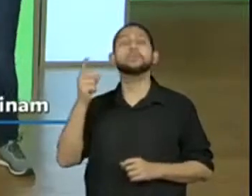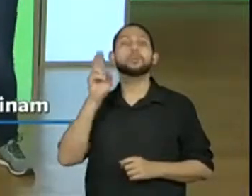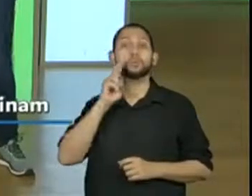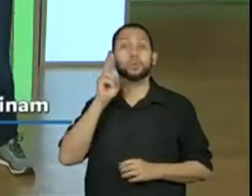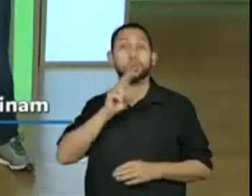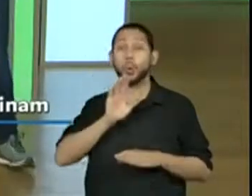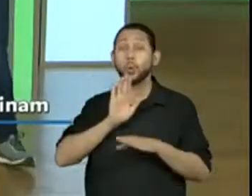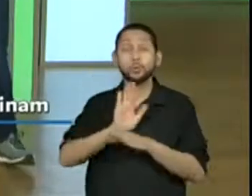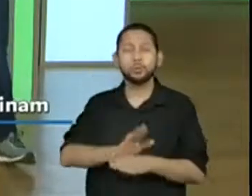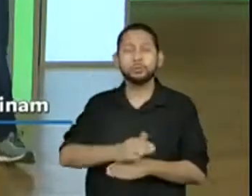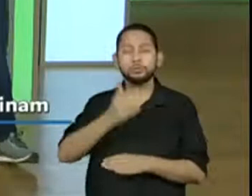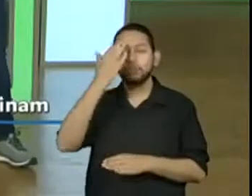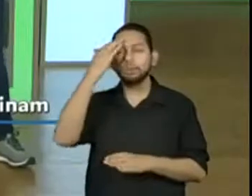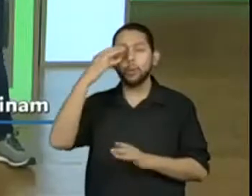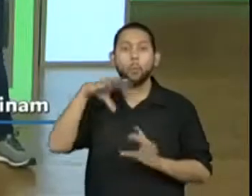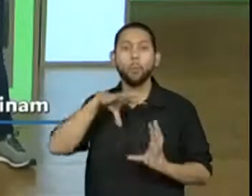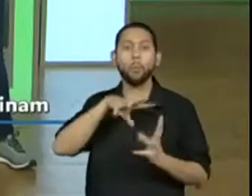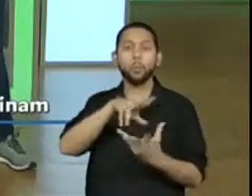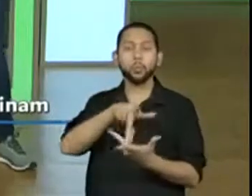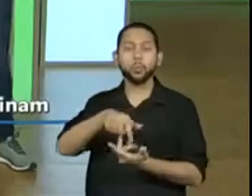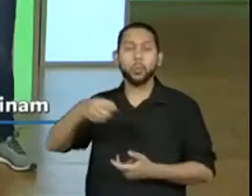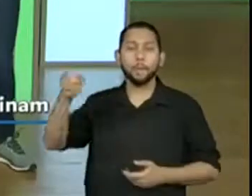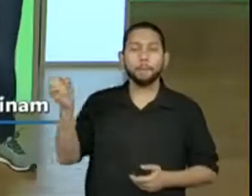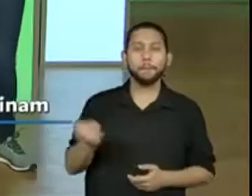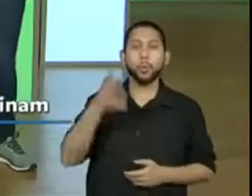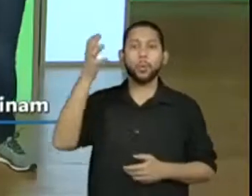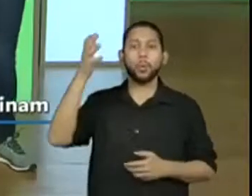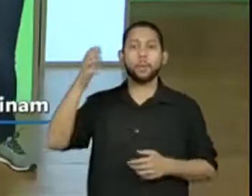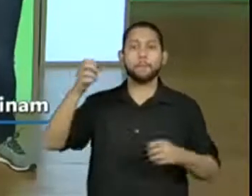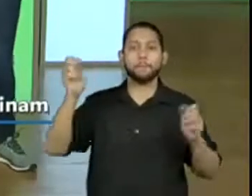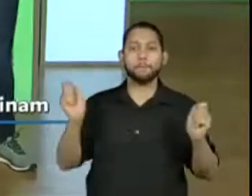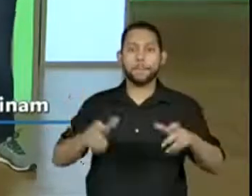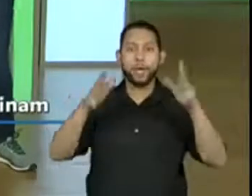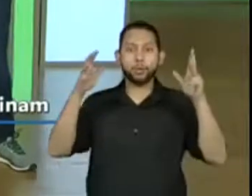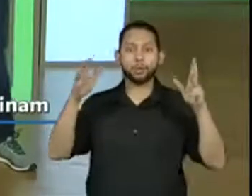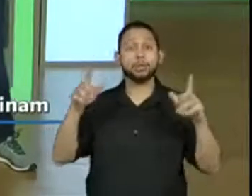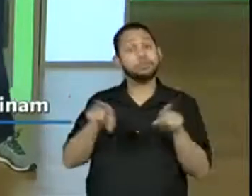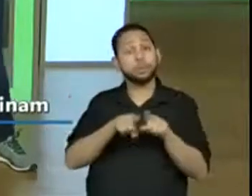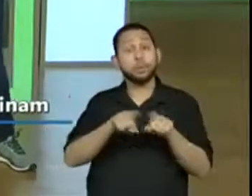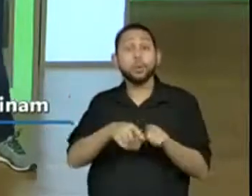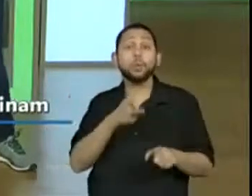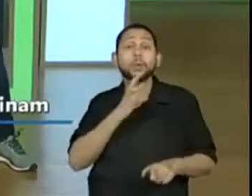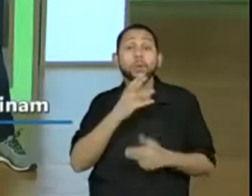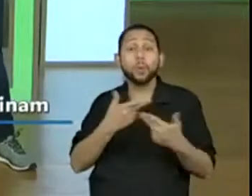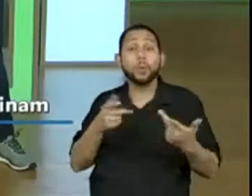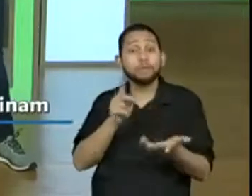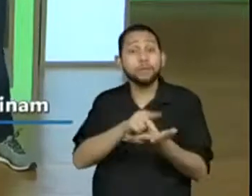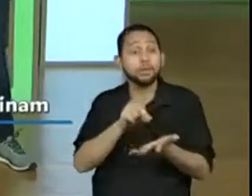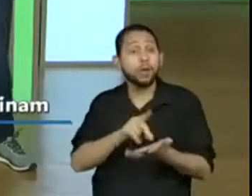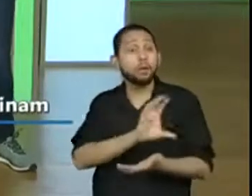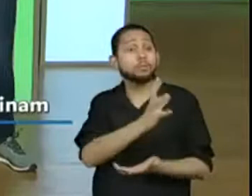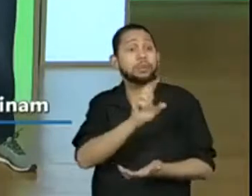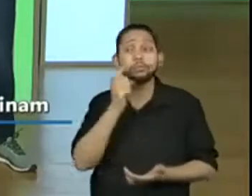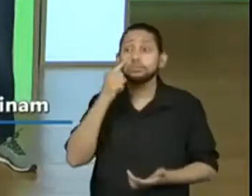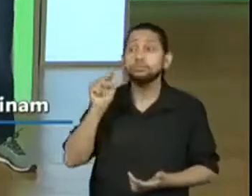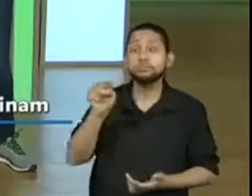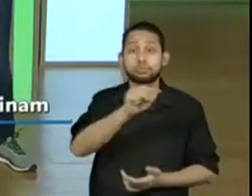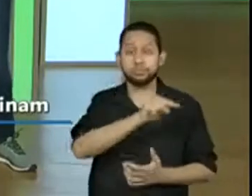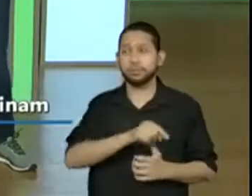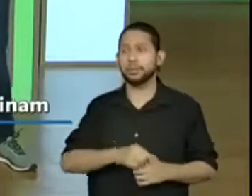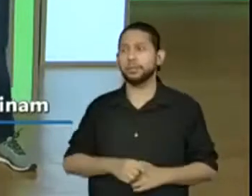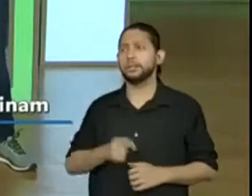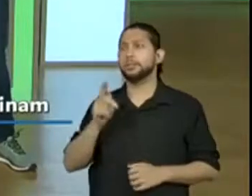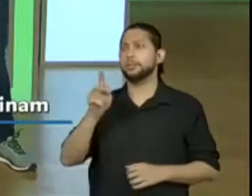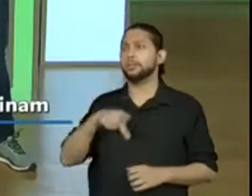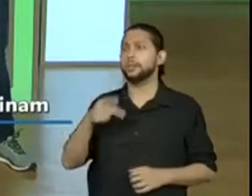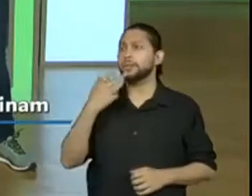comentando que leva para o mundo mágico e para o mundo real também. Professoras comentando que gostam muito das fábulas,